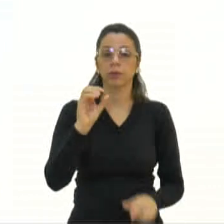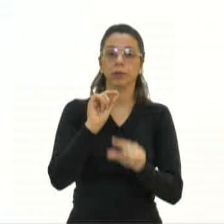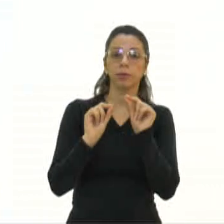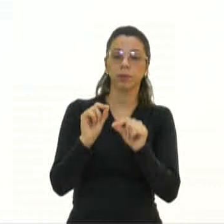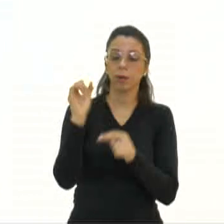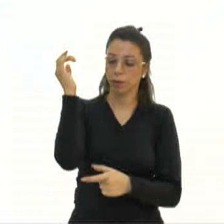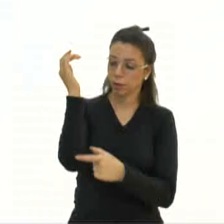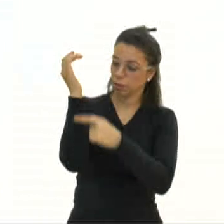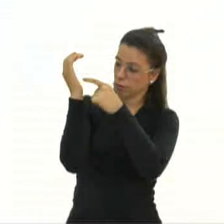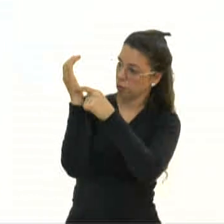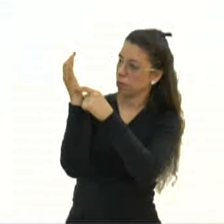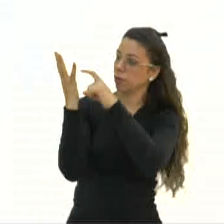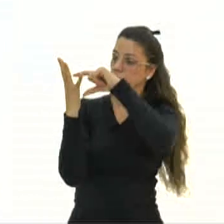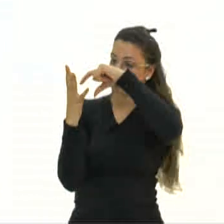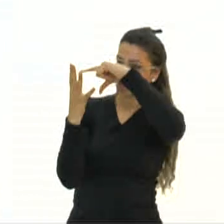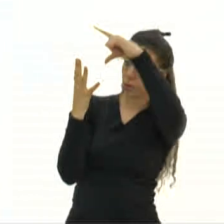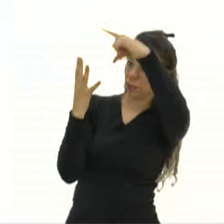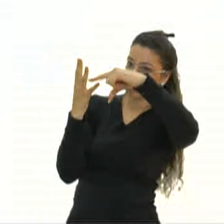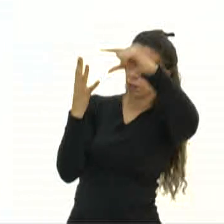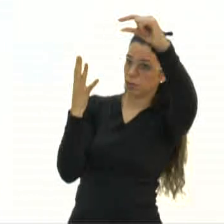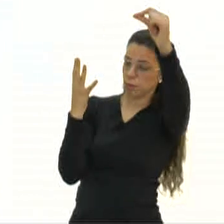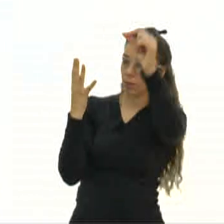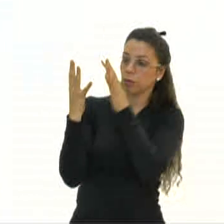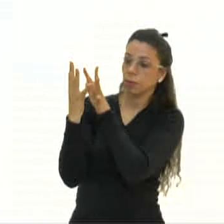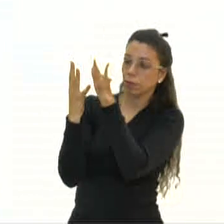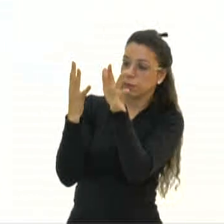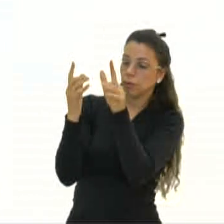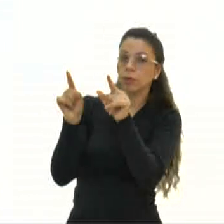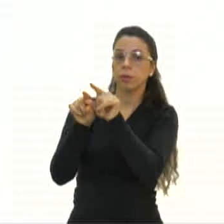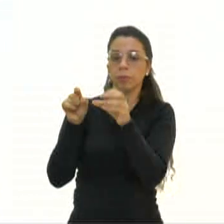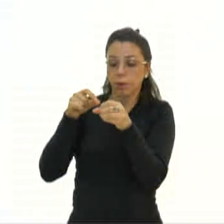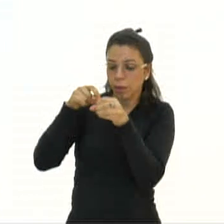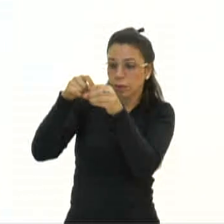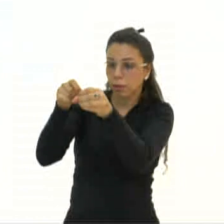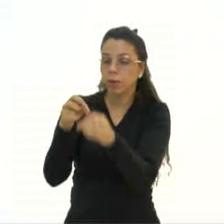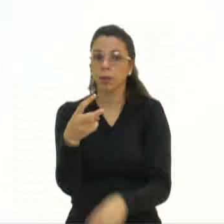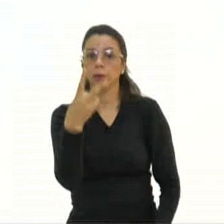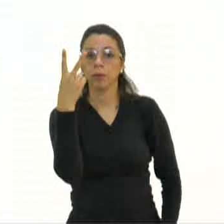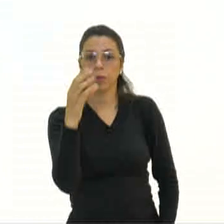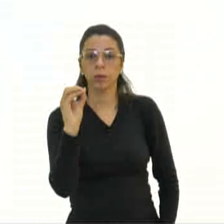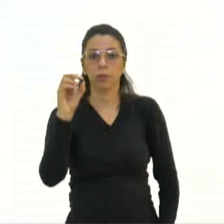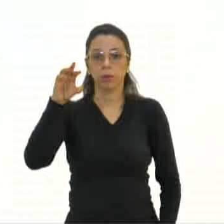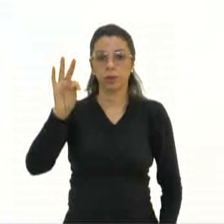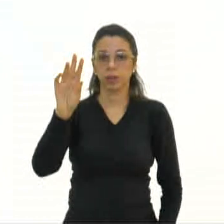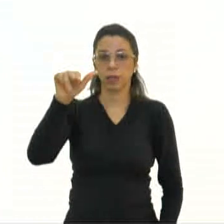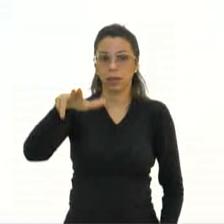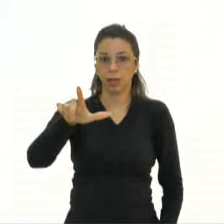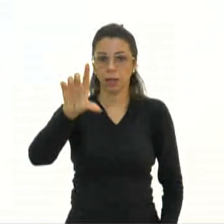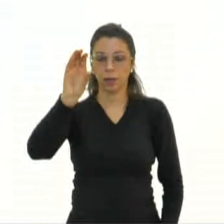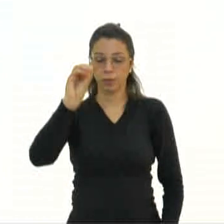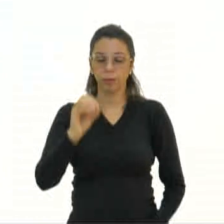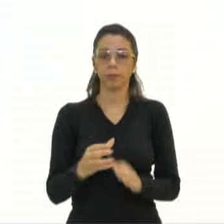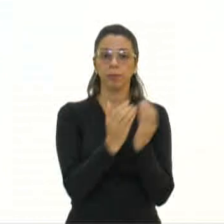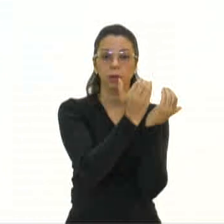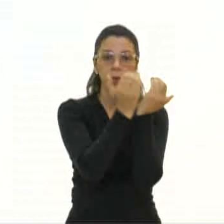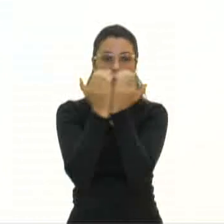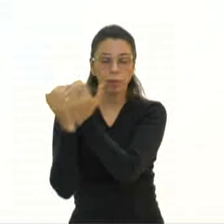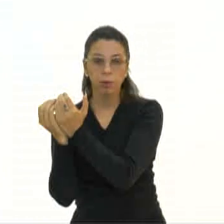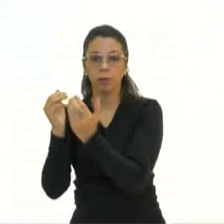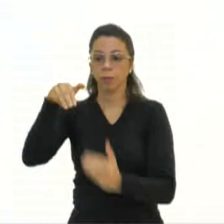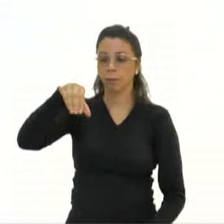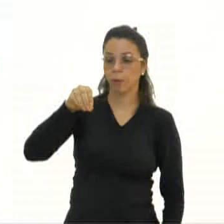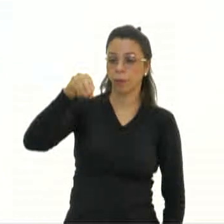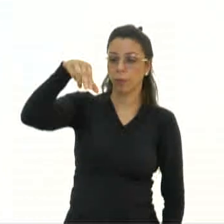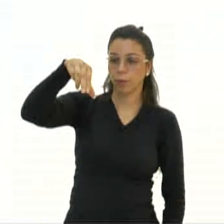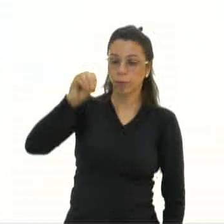lenhoso, folhas com nervuras reticuladas e sementes com 2 cotiledones. O milho é uma monocotiledônea,